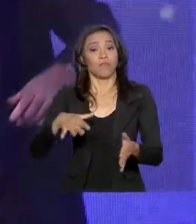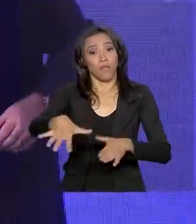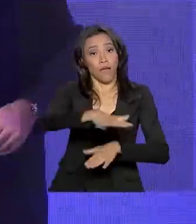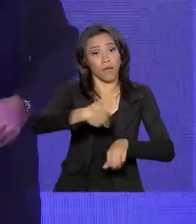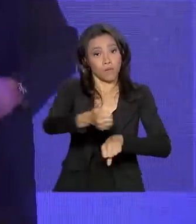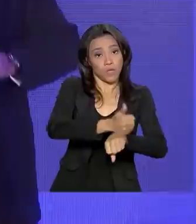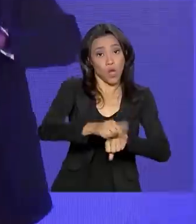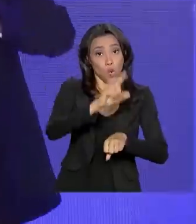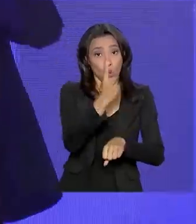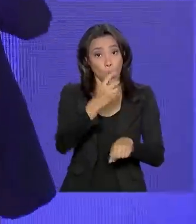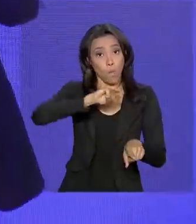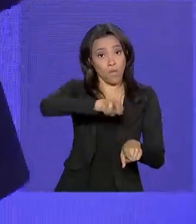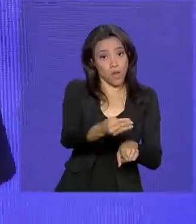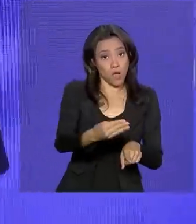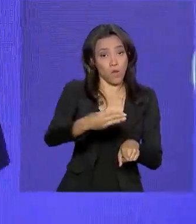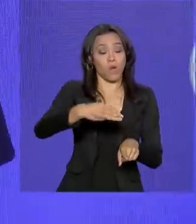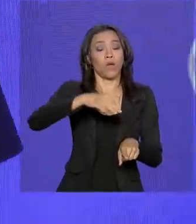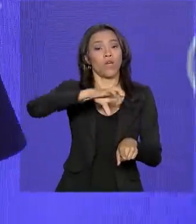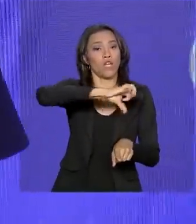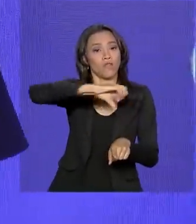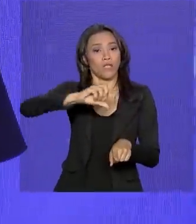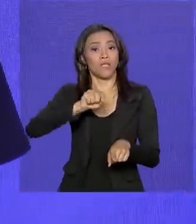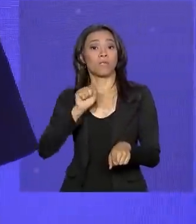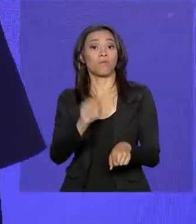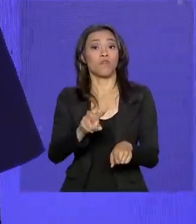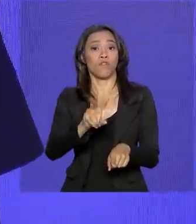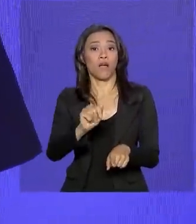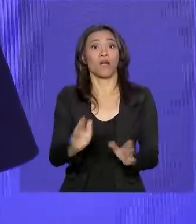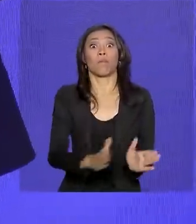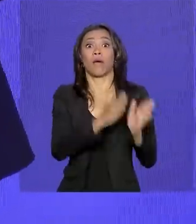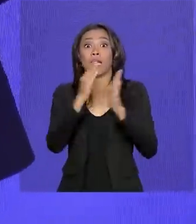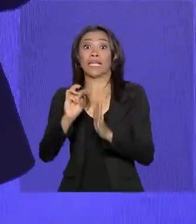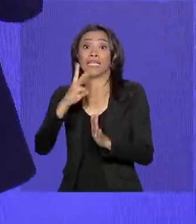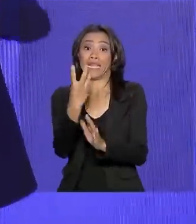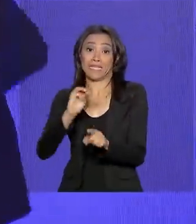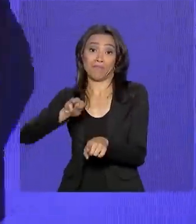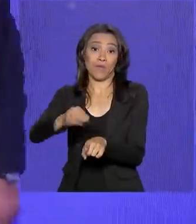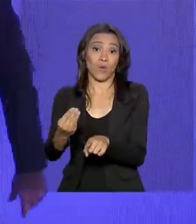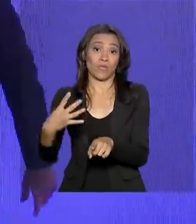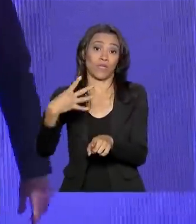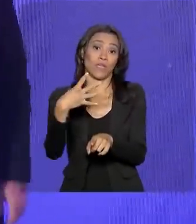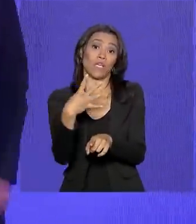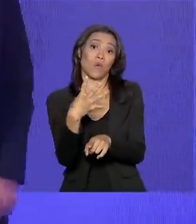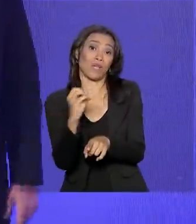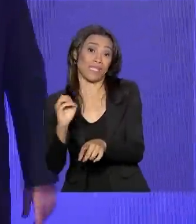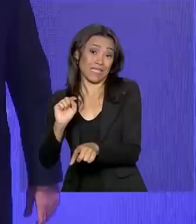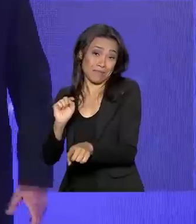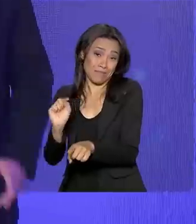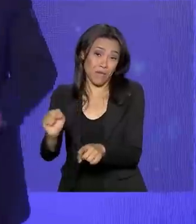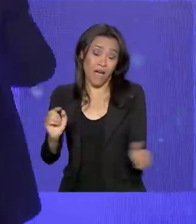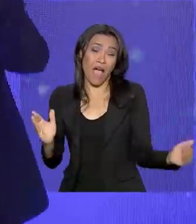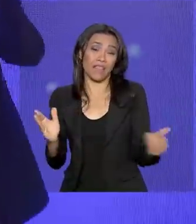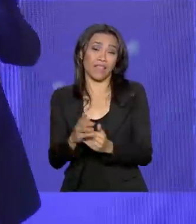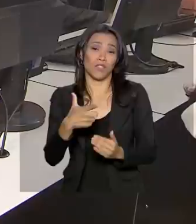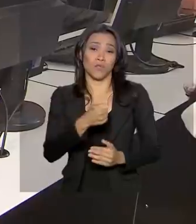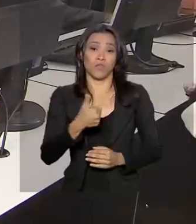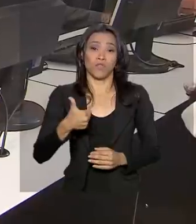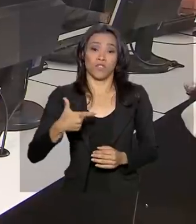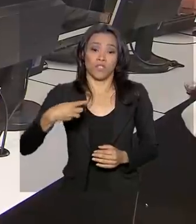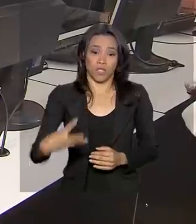passando de 1 milhão e 900 mil vagas para 3 milhões e 400 mil até 2023.